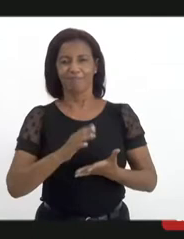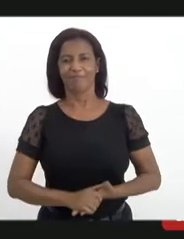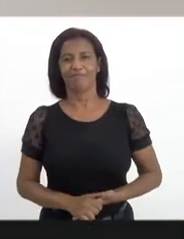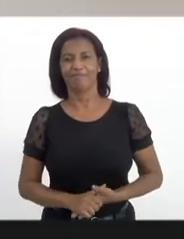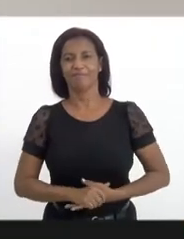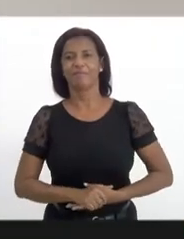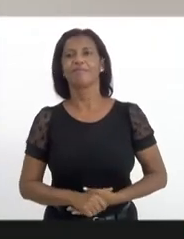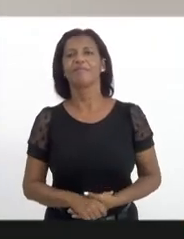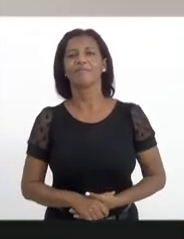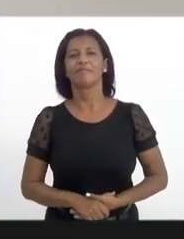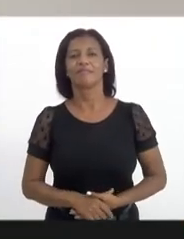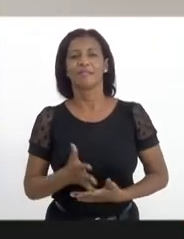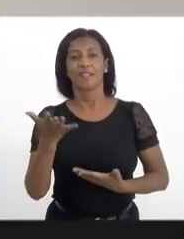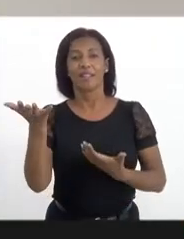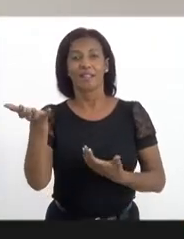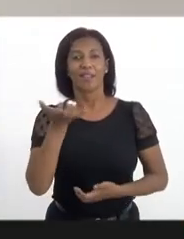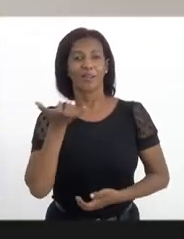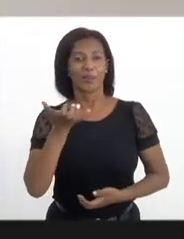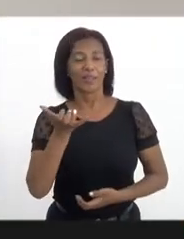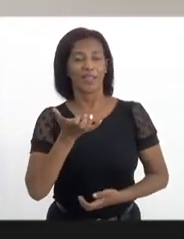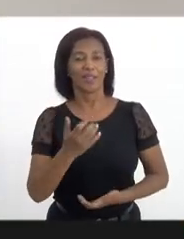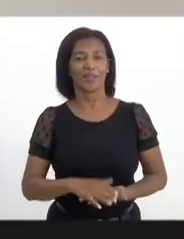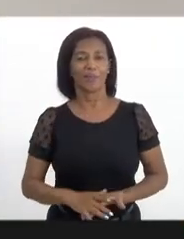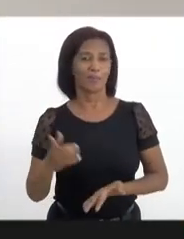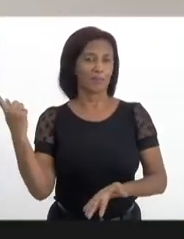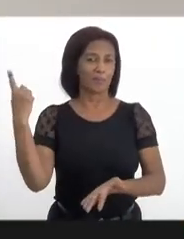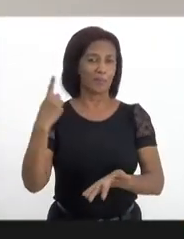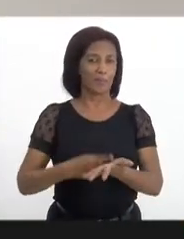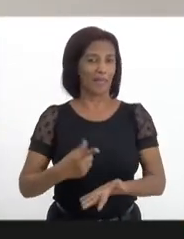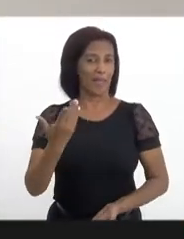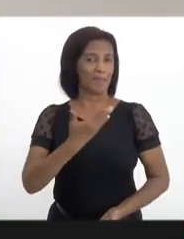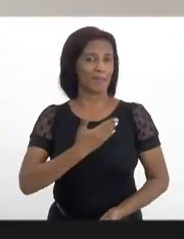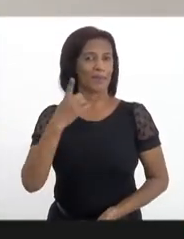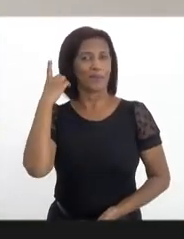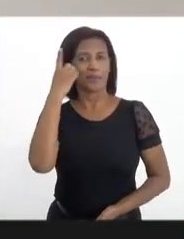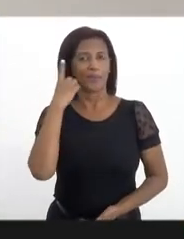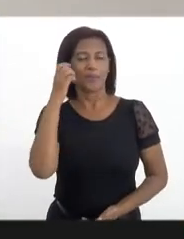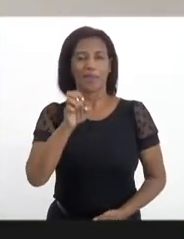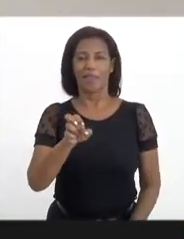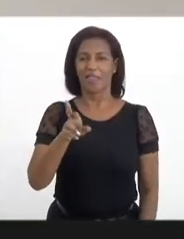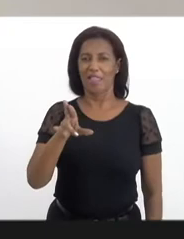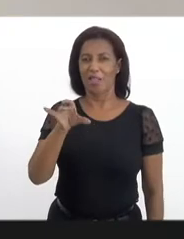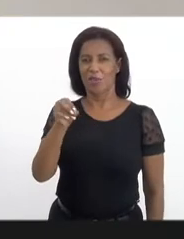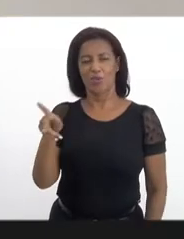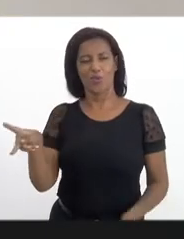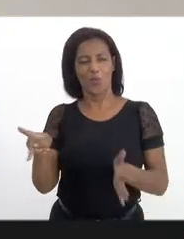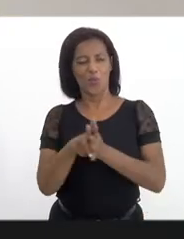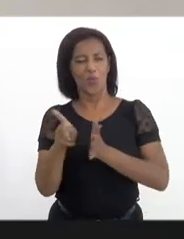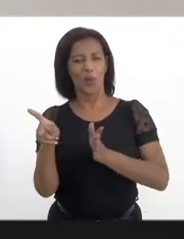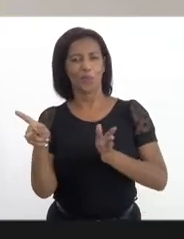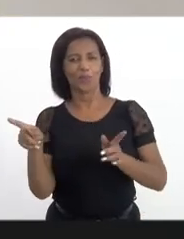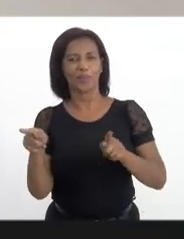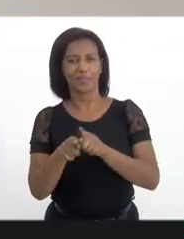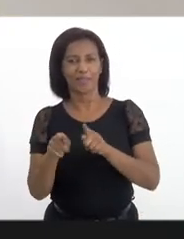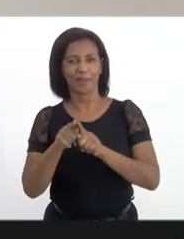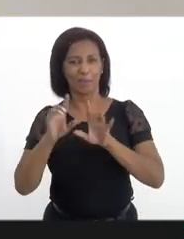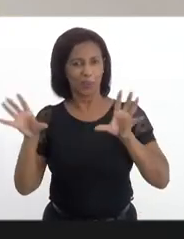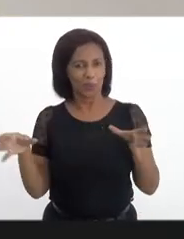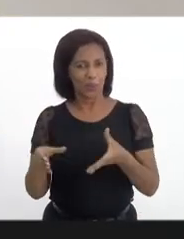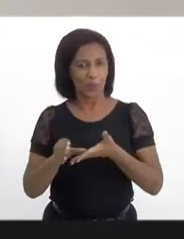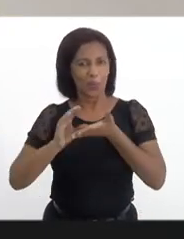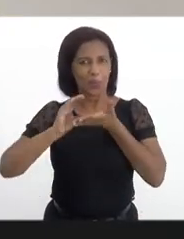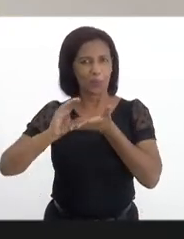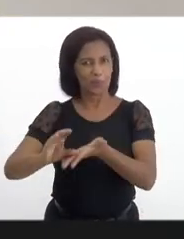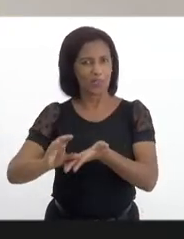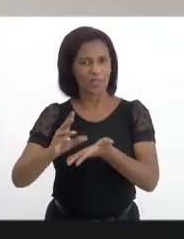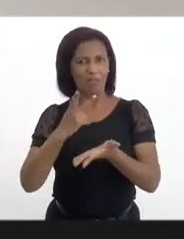Eu quero registrar aqui a presença do nosso amigo deputado Eurico Júnior, também faz parte dessa comissão. Não sei se eu mesmo gostaria